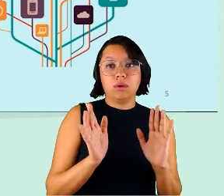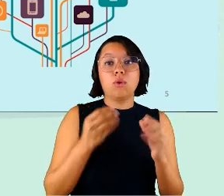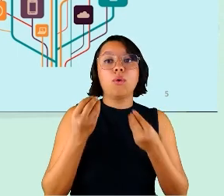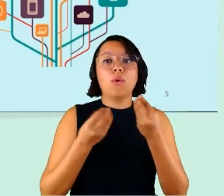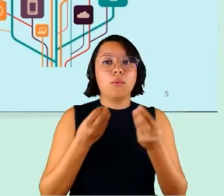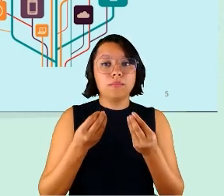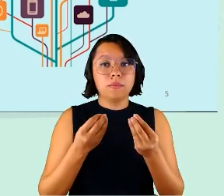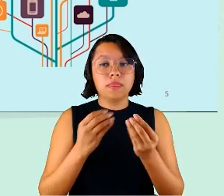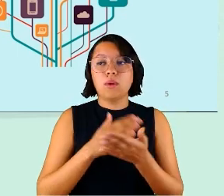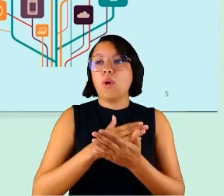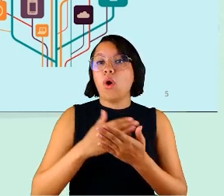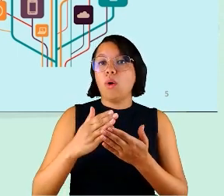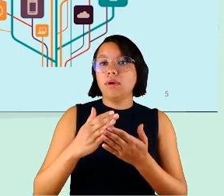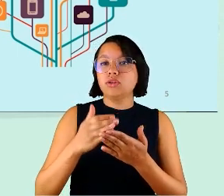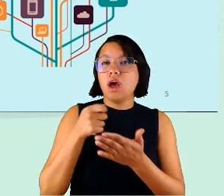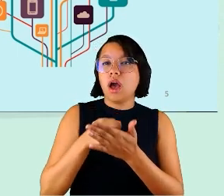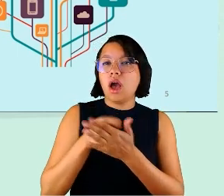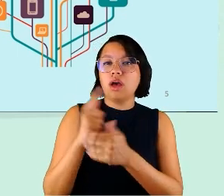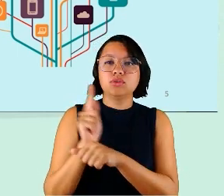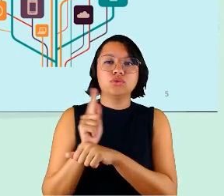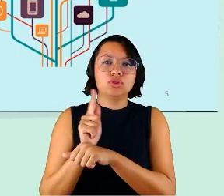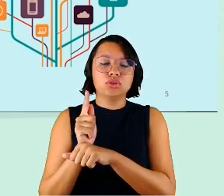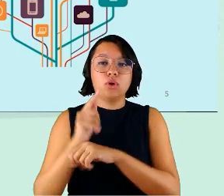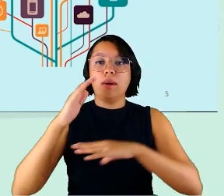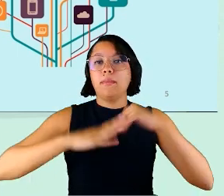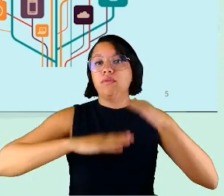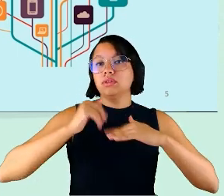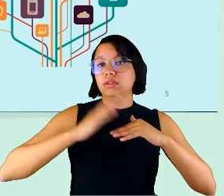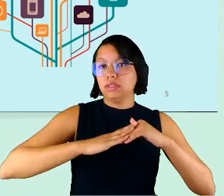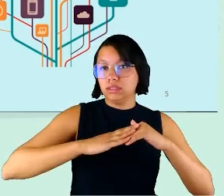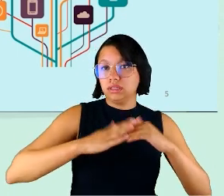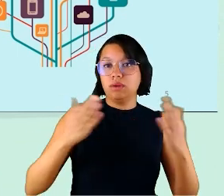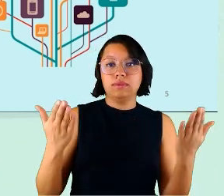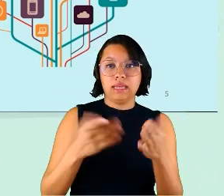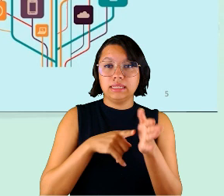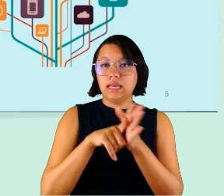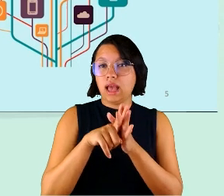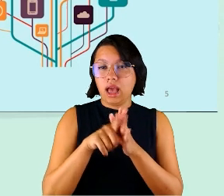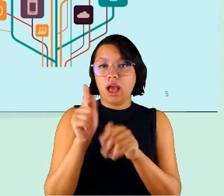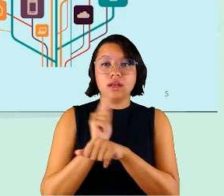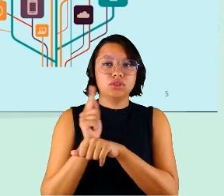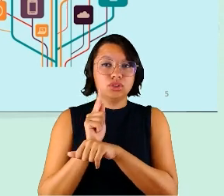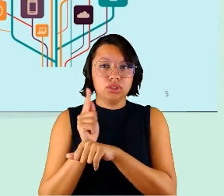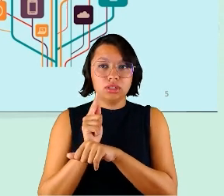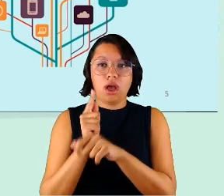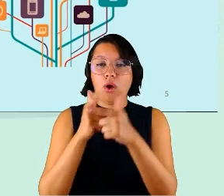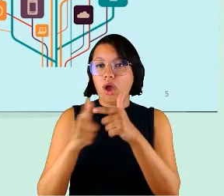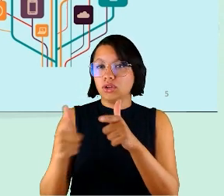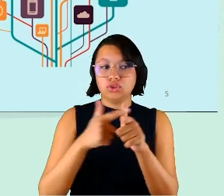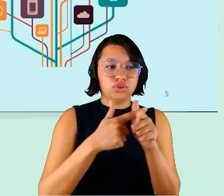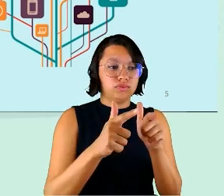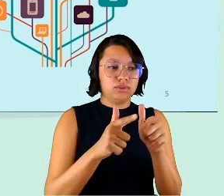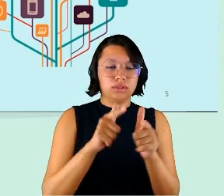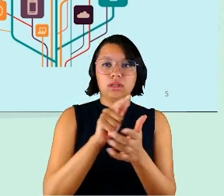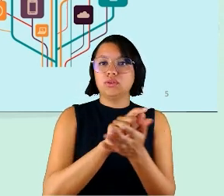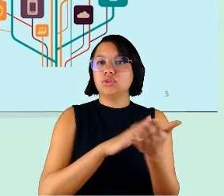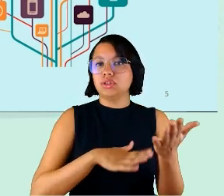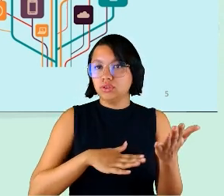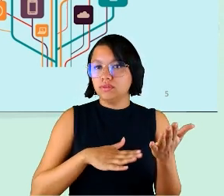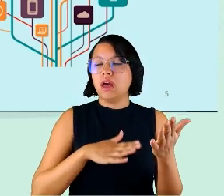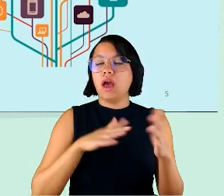a exigir do gestor uma profissionalização nessa questão da gestão e distribuição de tarefas,